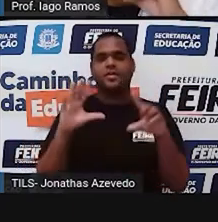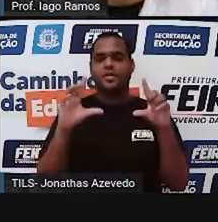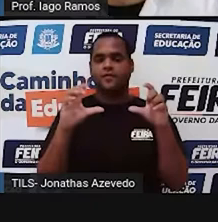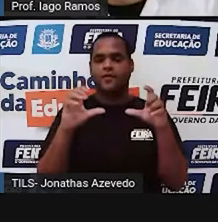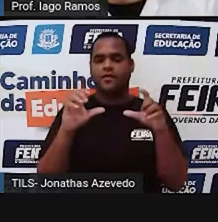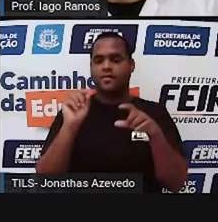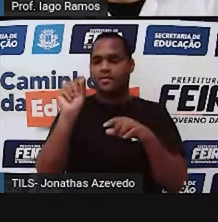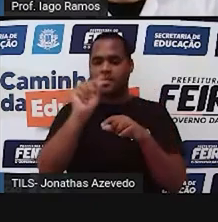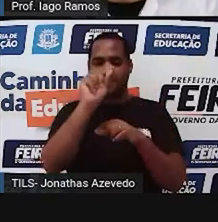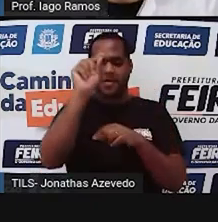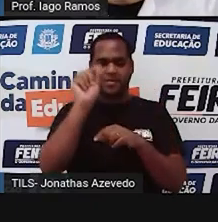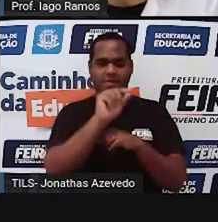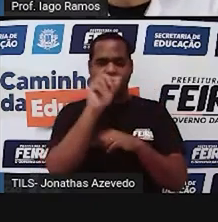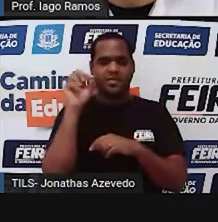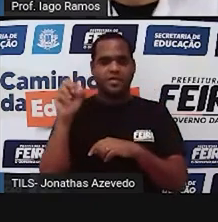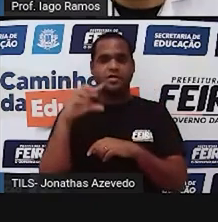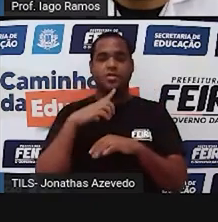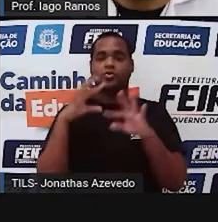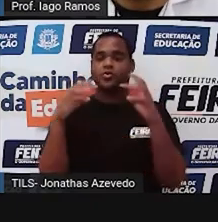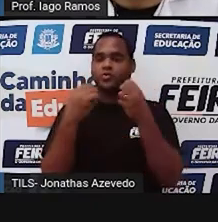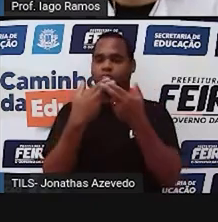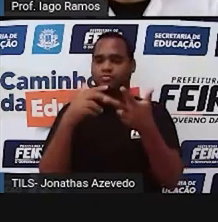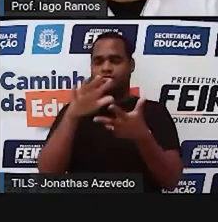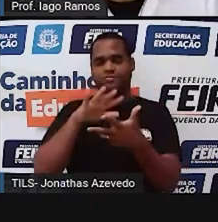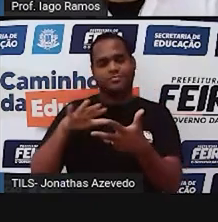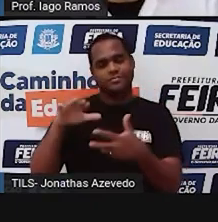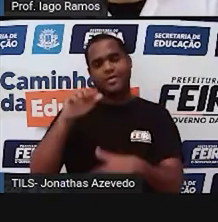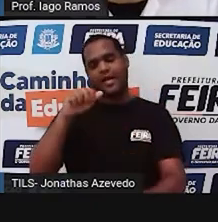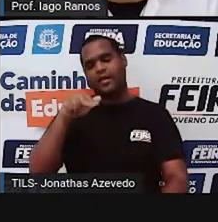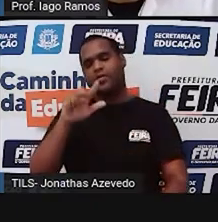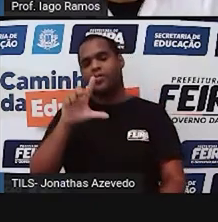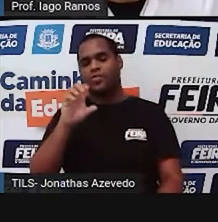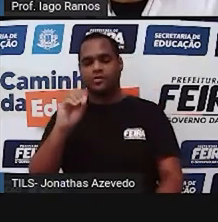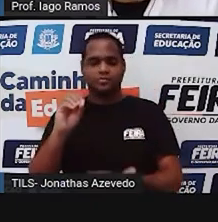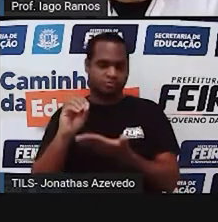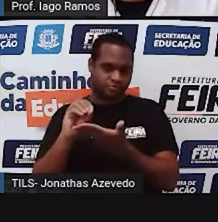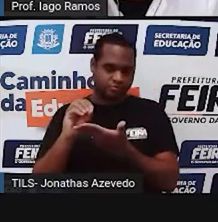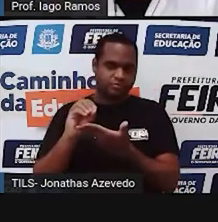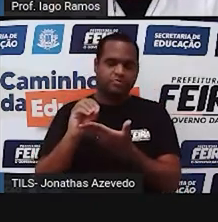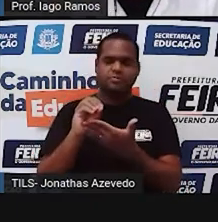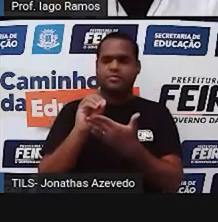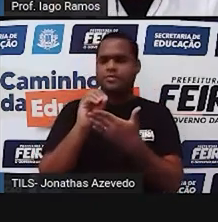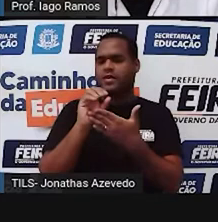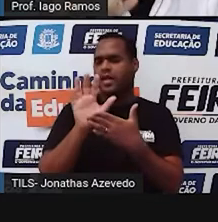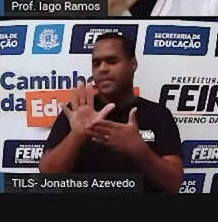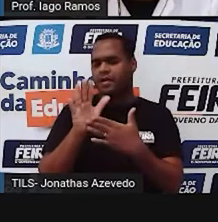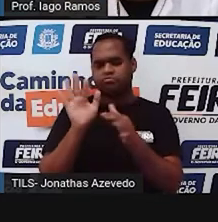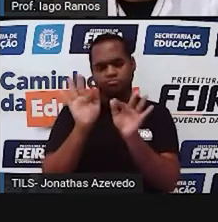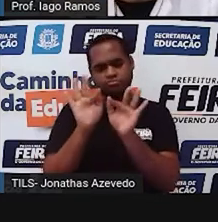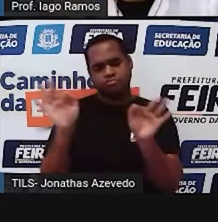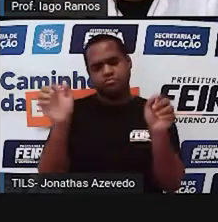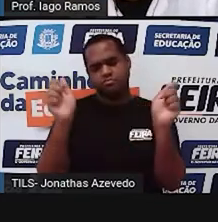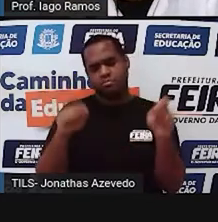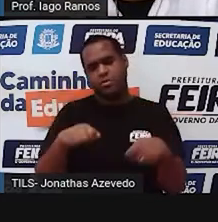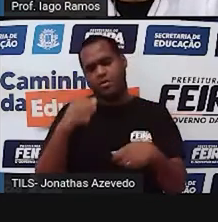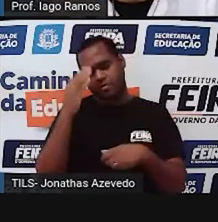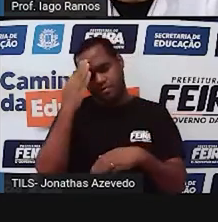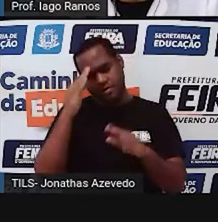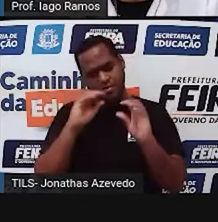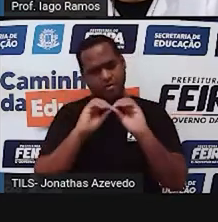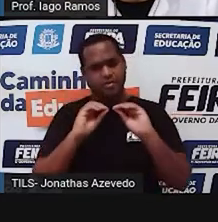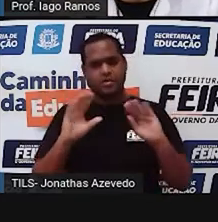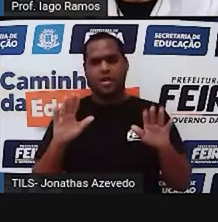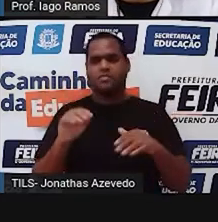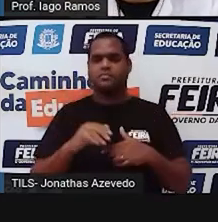pontilhadazinha. Toda essa região é chamada de ângulo. Mas esse é o jeito simples de entender ângulo. Vamos